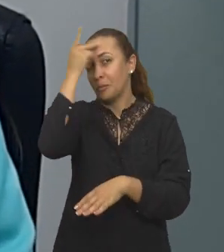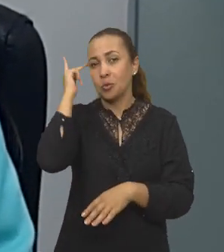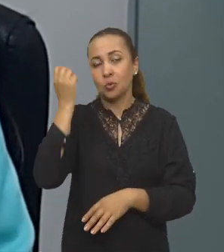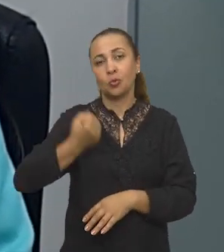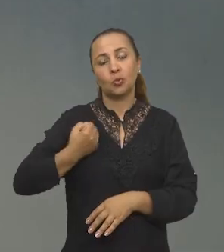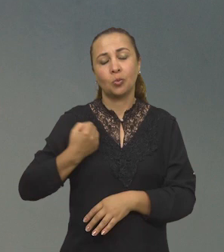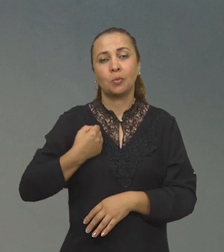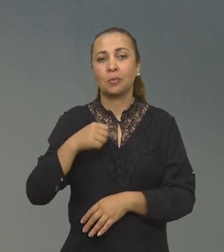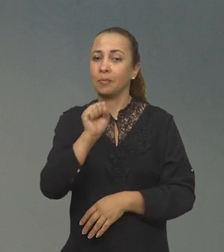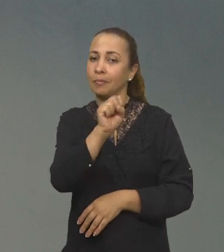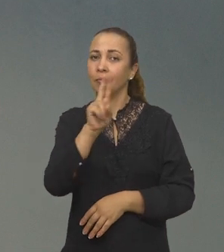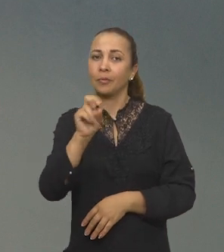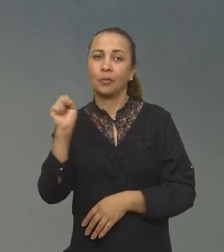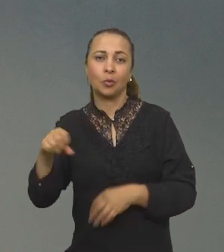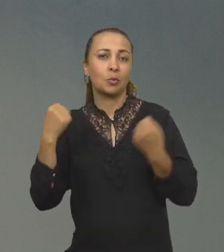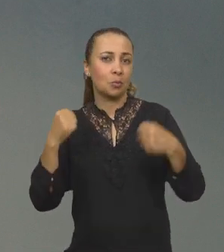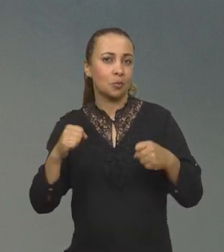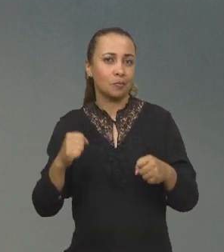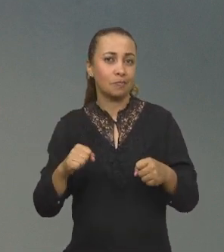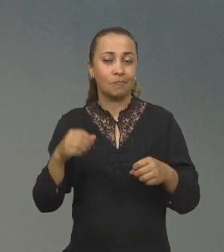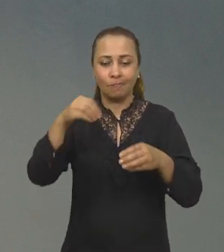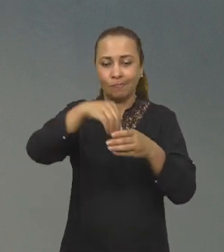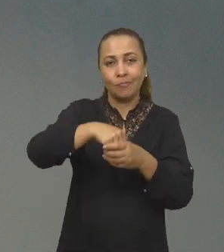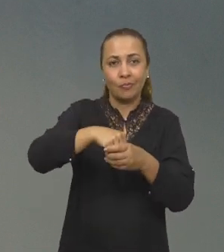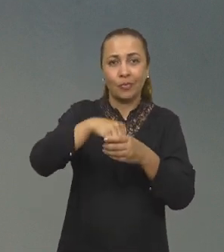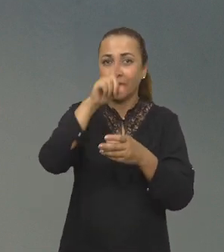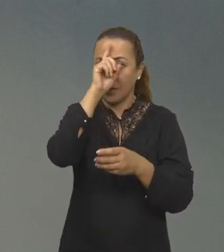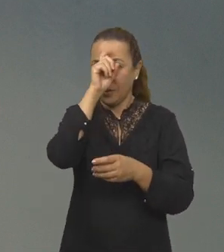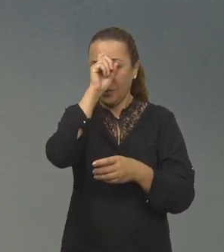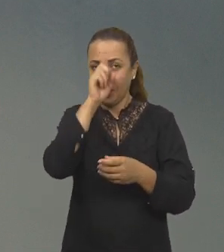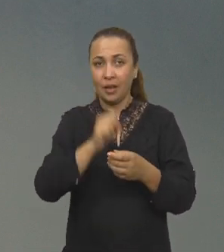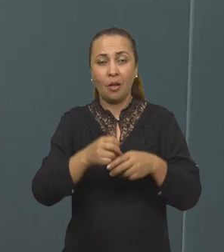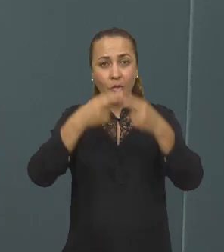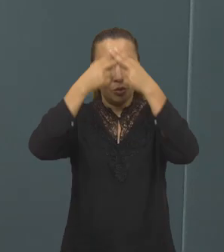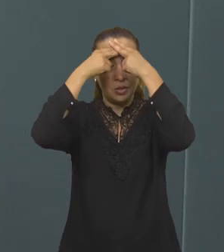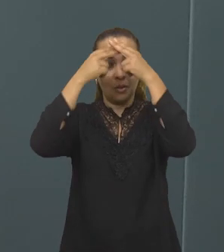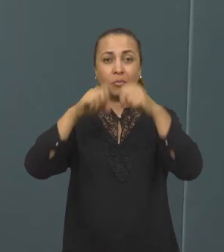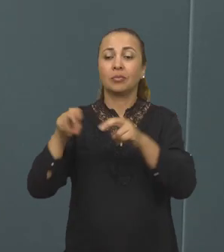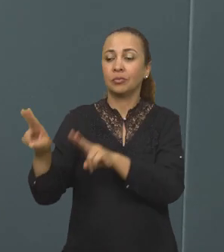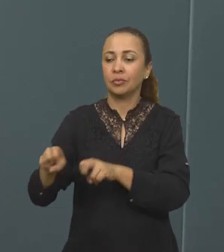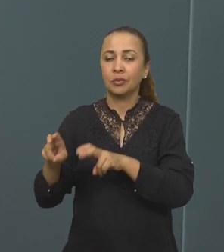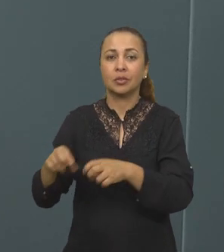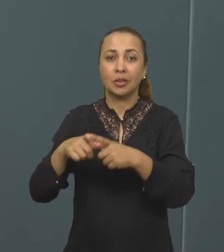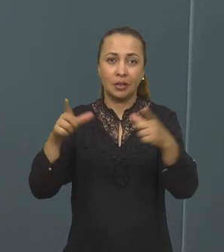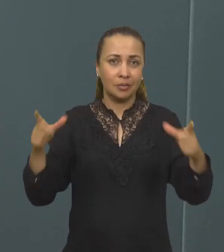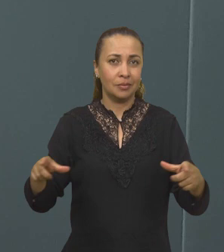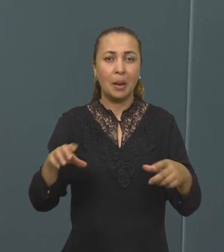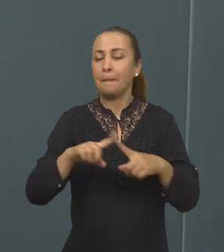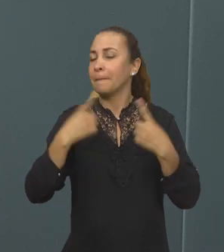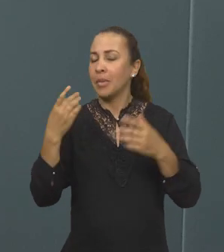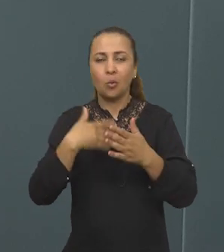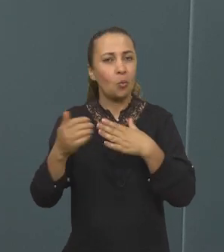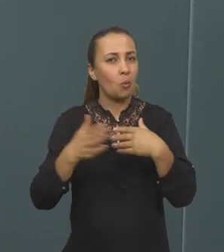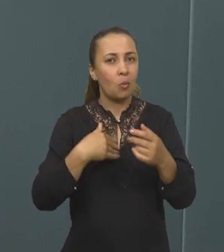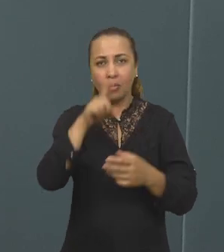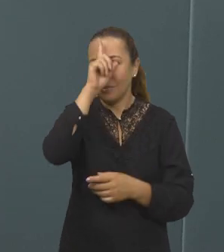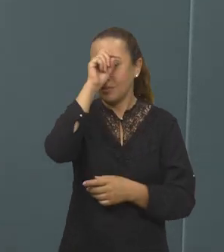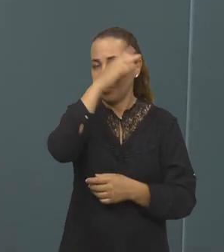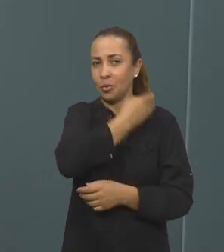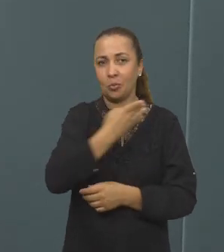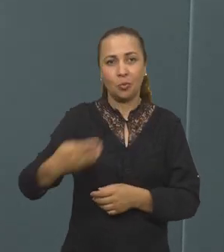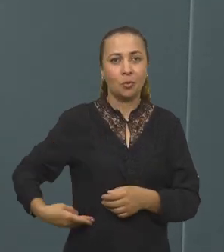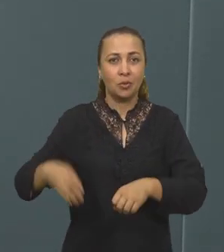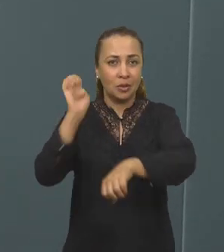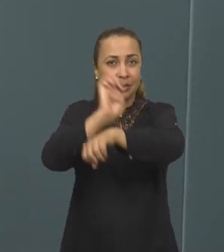SUS possível. Então, nós estamos lá dentro do Hospital de Trauma de Campina Grande, mas podemos receber de qualquer hospital público do nosso